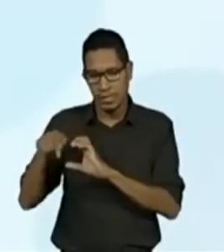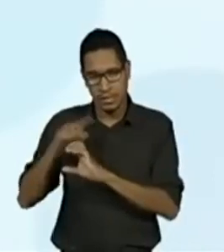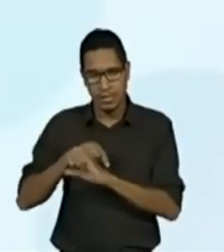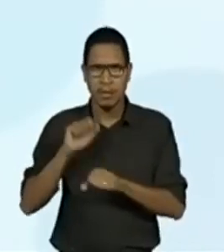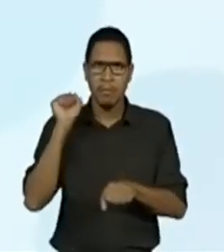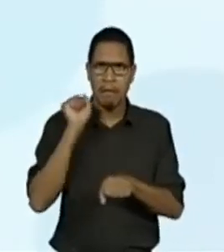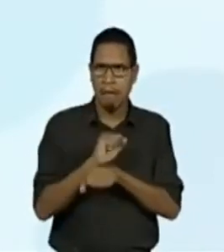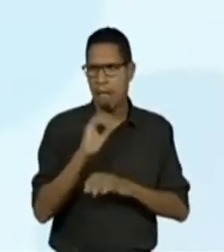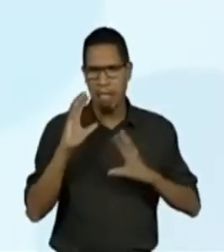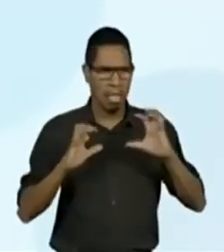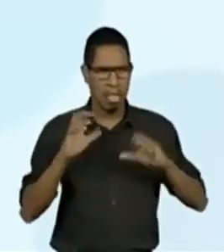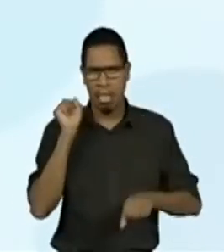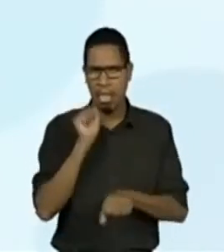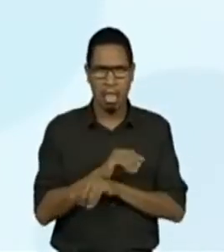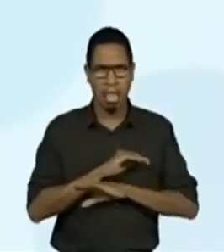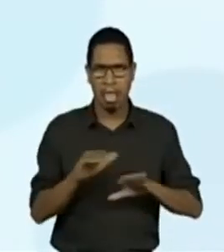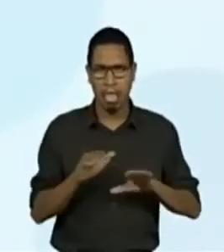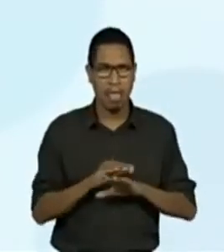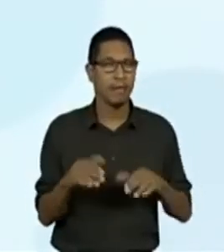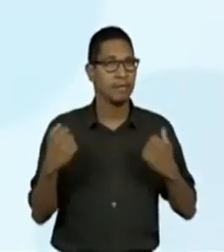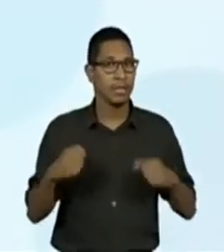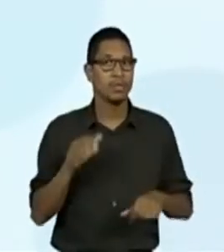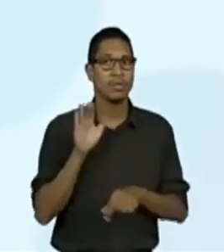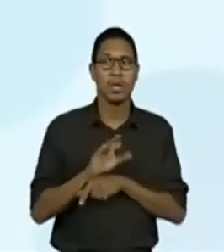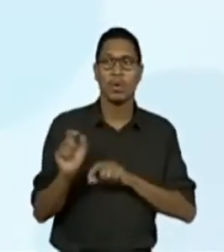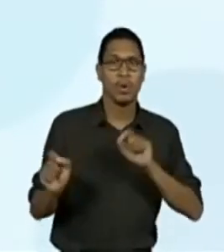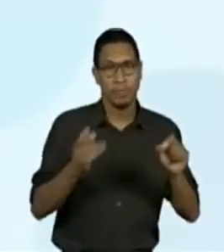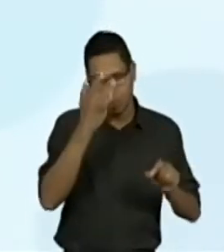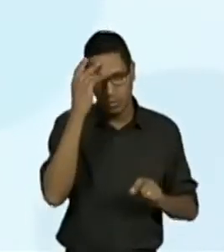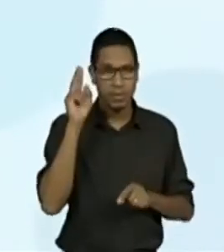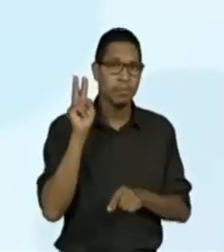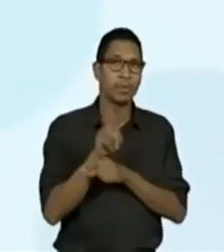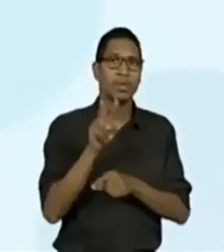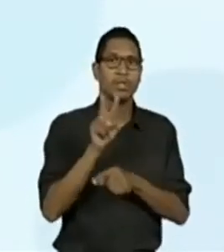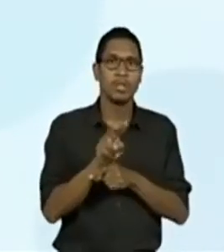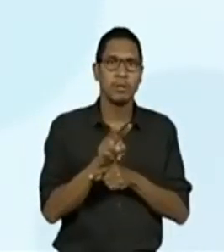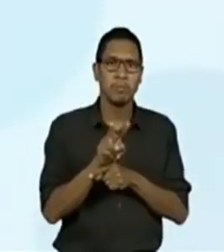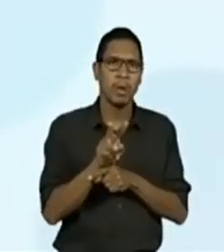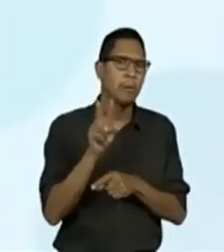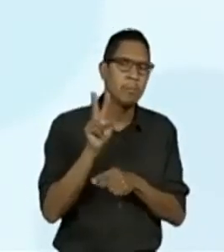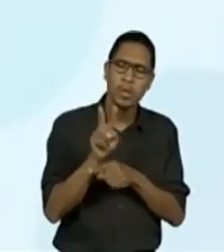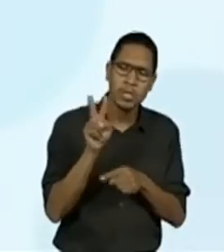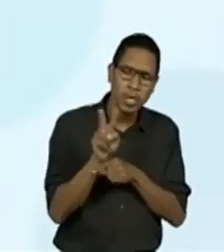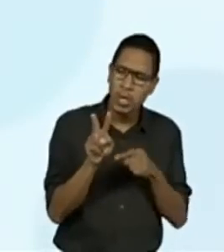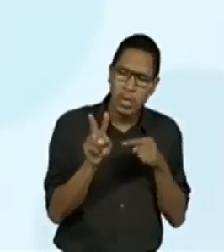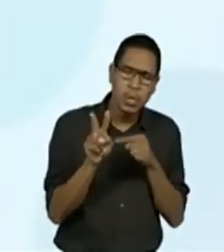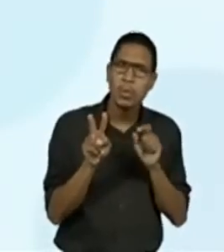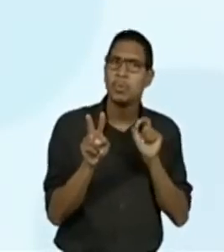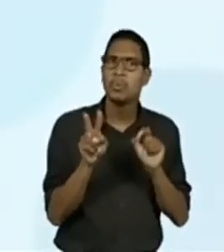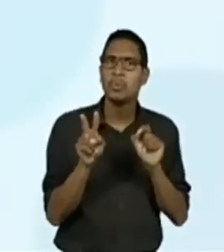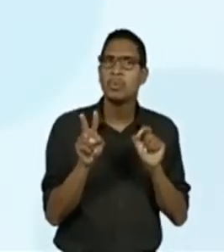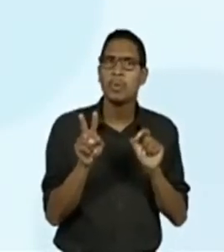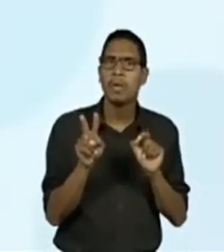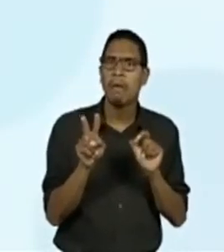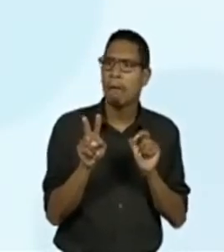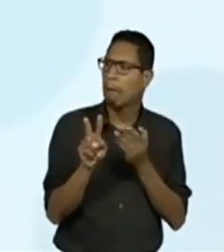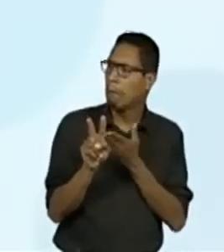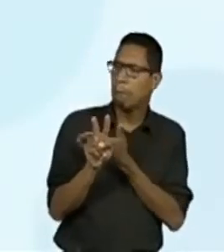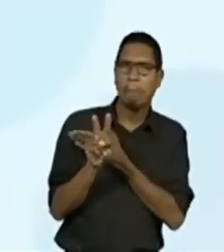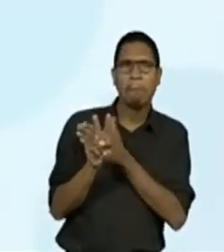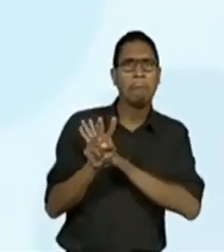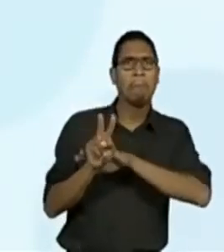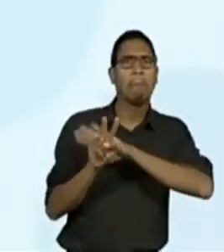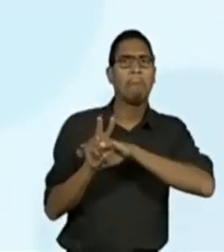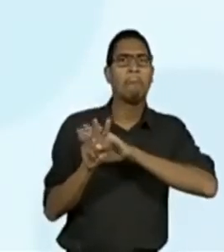pessoas a se proteger. Aí, eu grifei. Do quê? Eu destaquei. Proteger? Do quê? Em algum